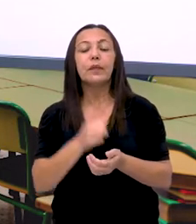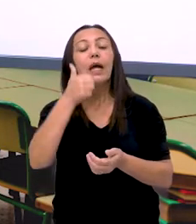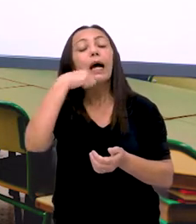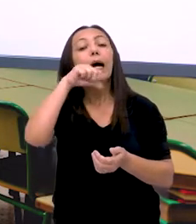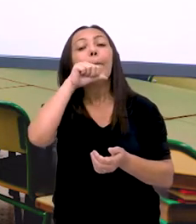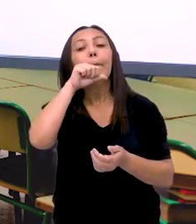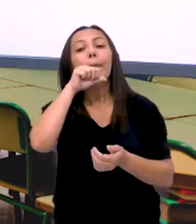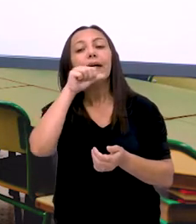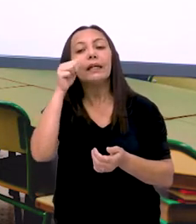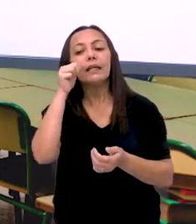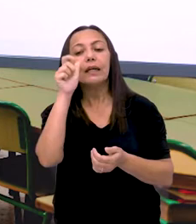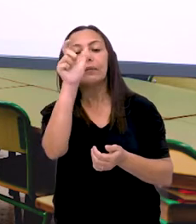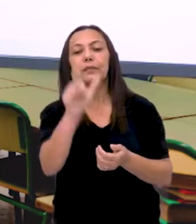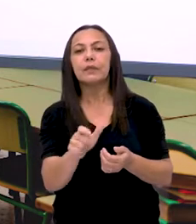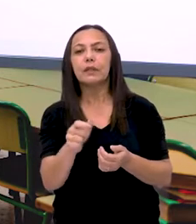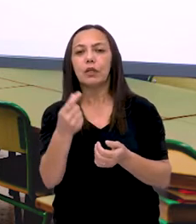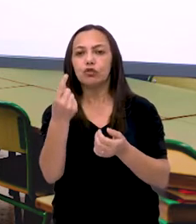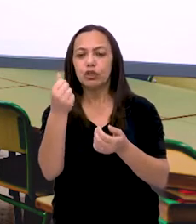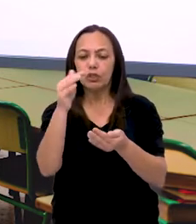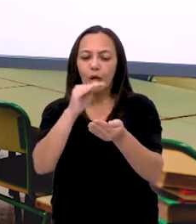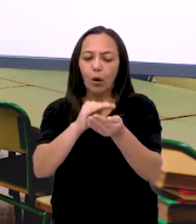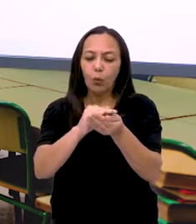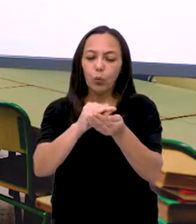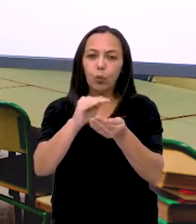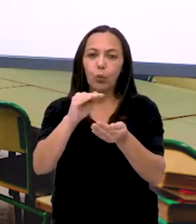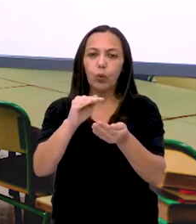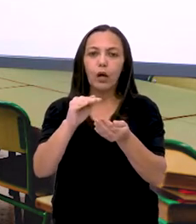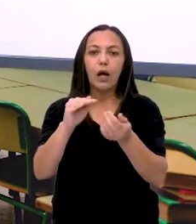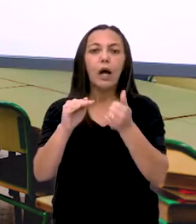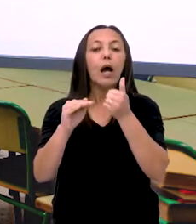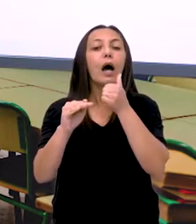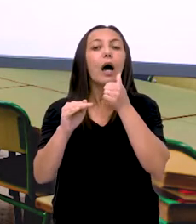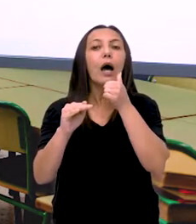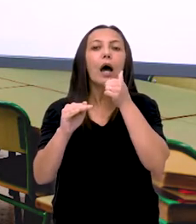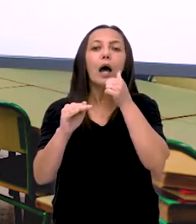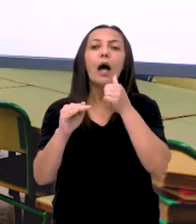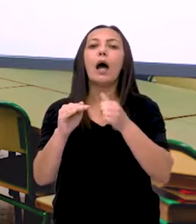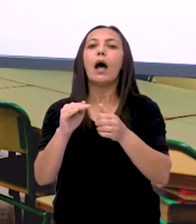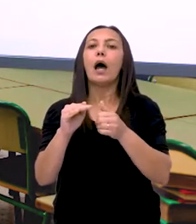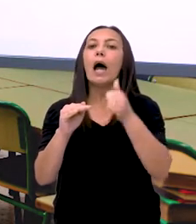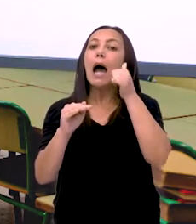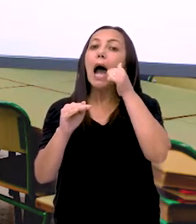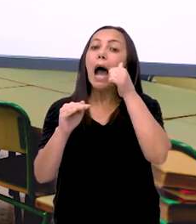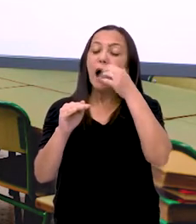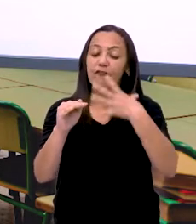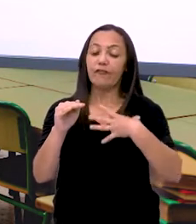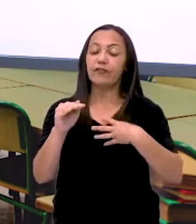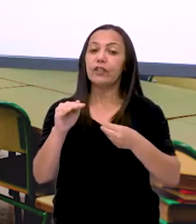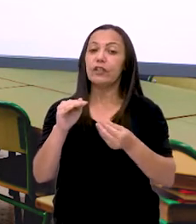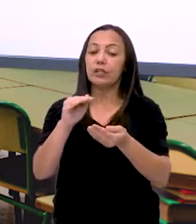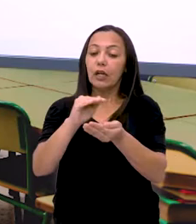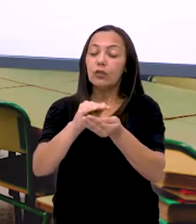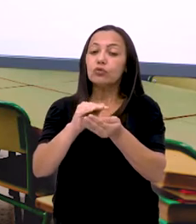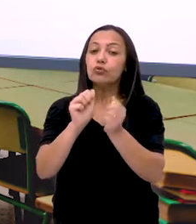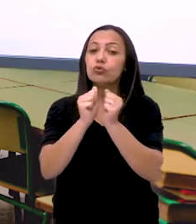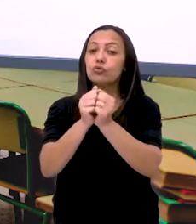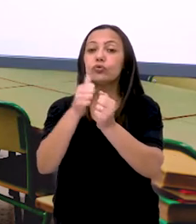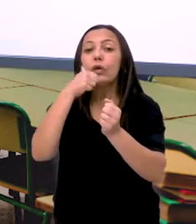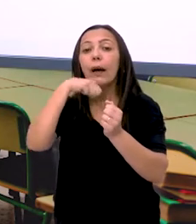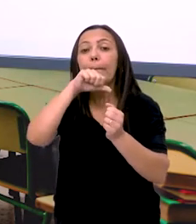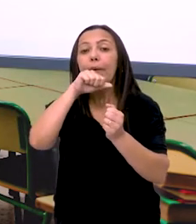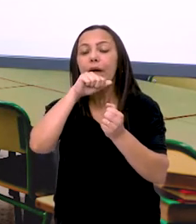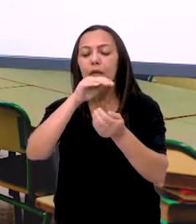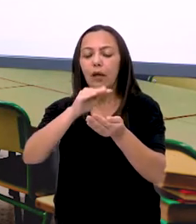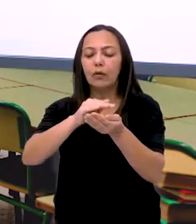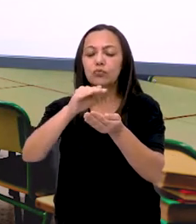A mãe de Marina está juntando dinheiro também. Marina está poupando no cofrinho dela as moedas. E a mãe